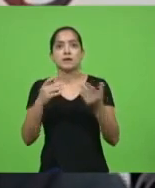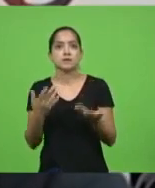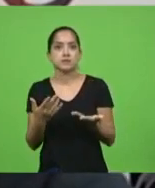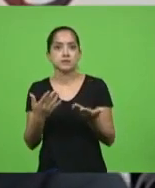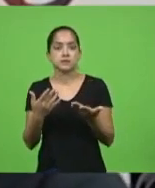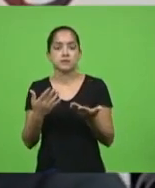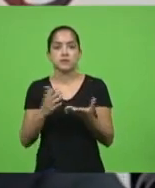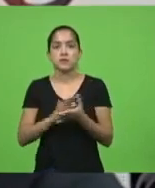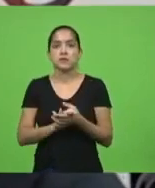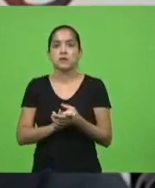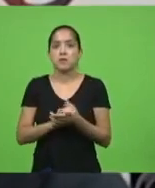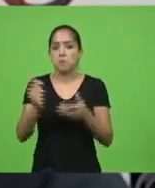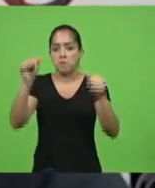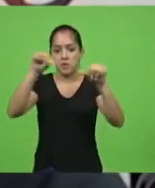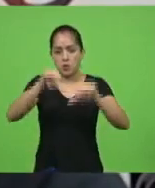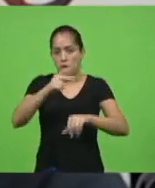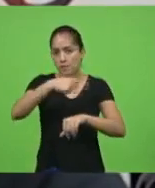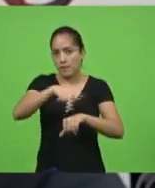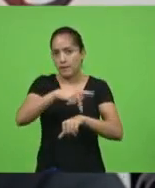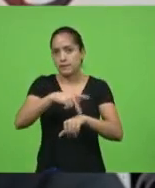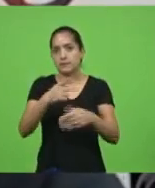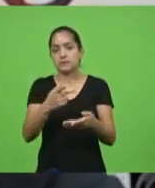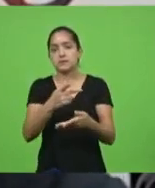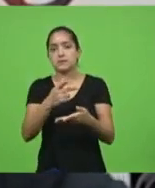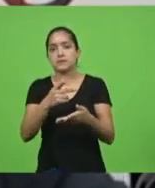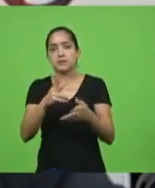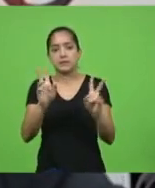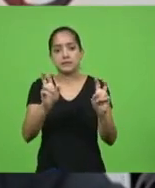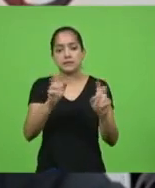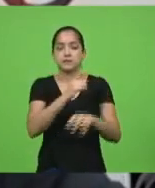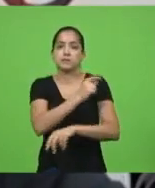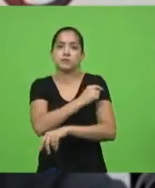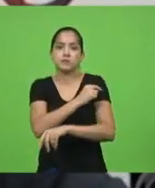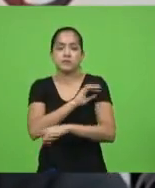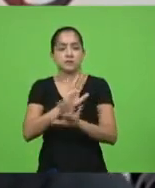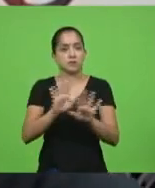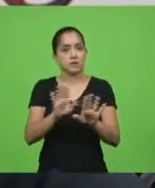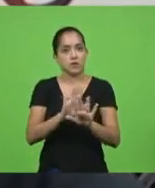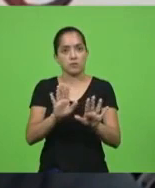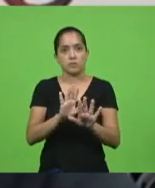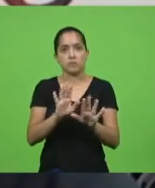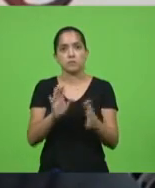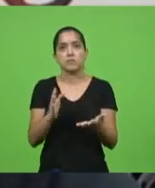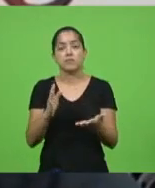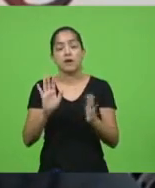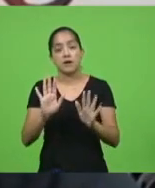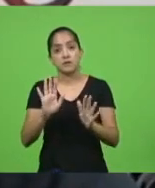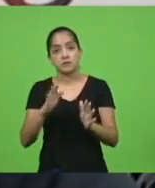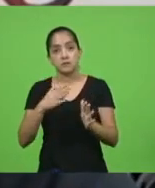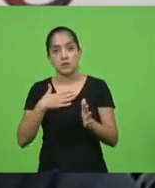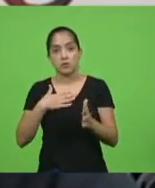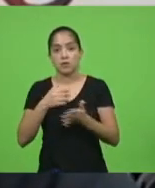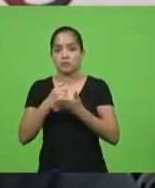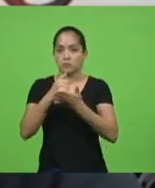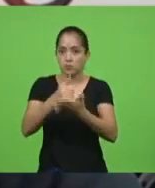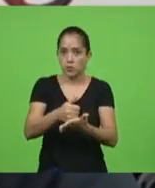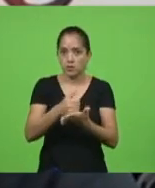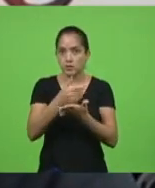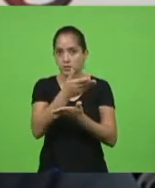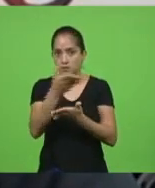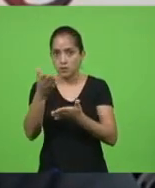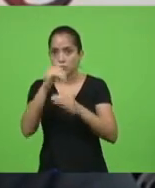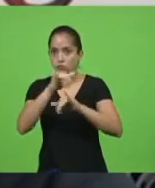longe o pior país do mundo nas questões das vacinas, então só quero estar aqui contribuindo com os colegas sobre informações